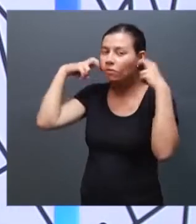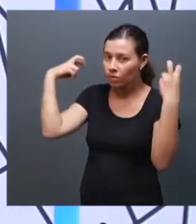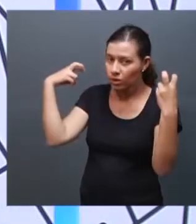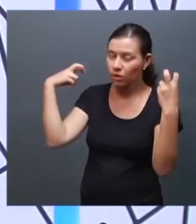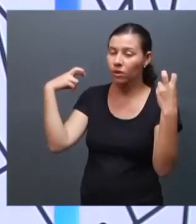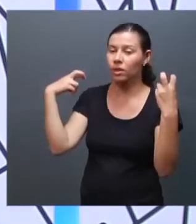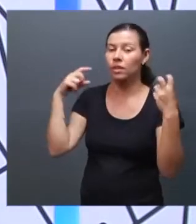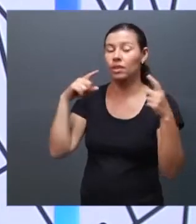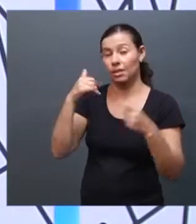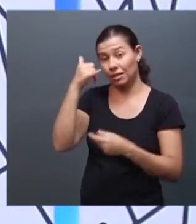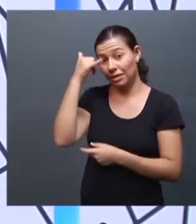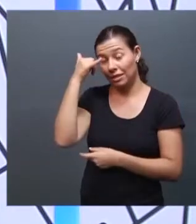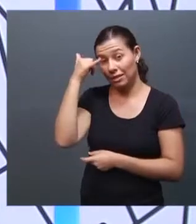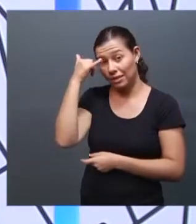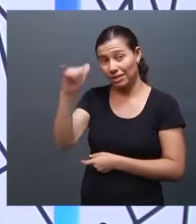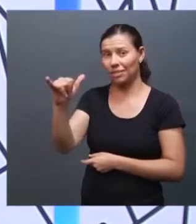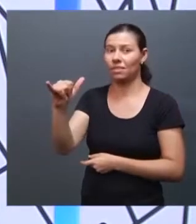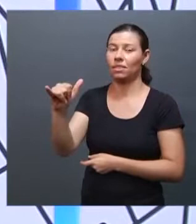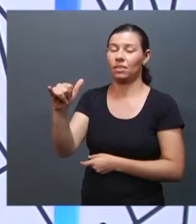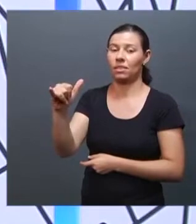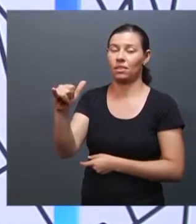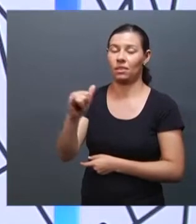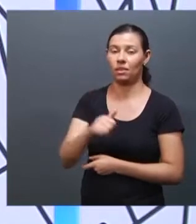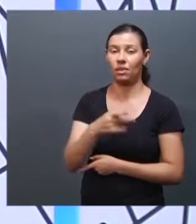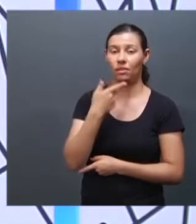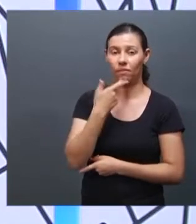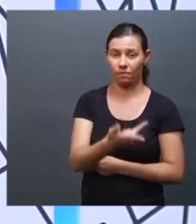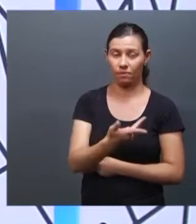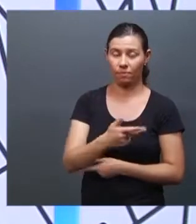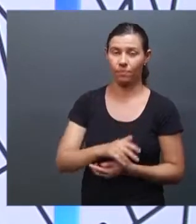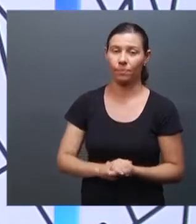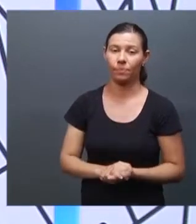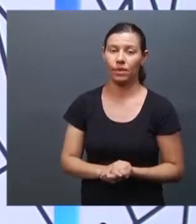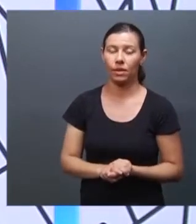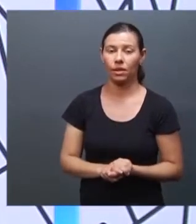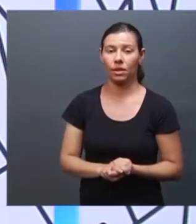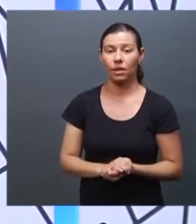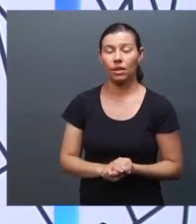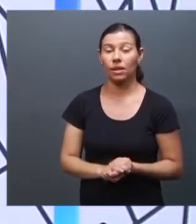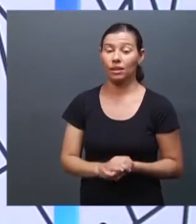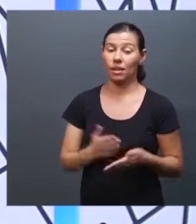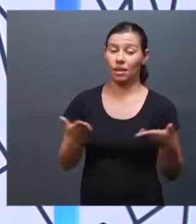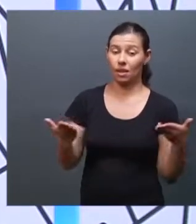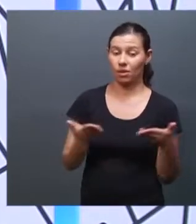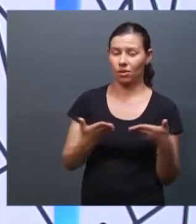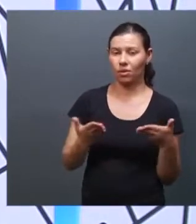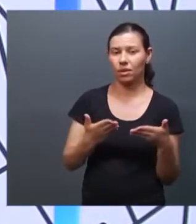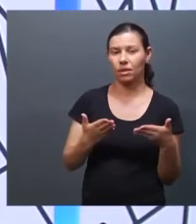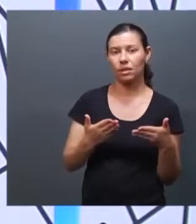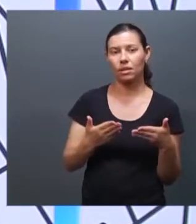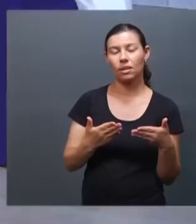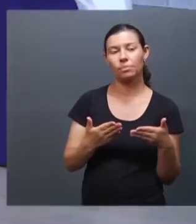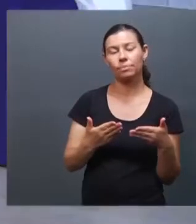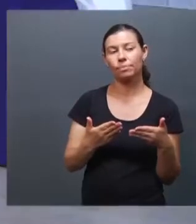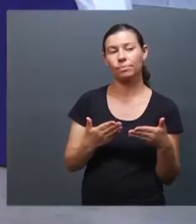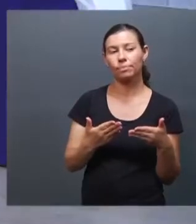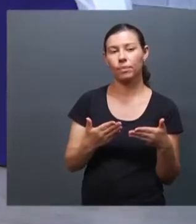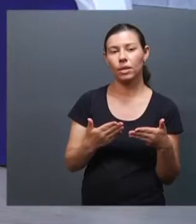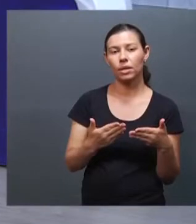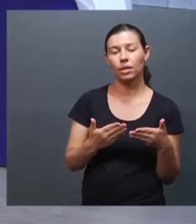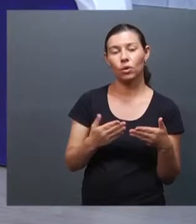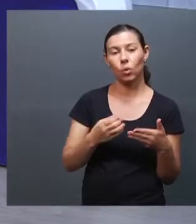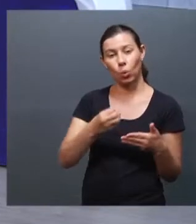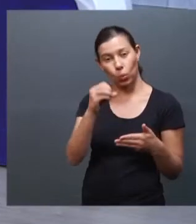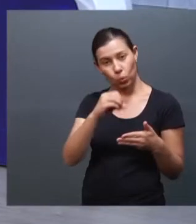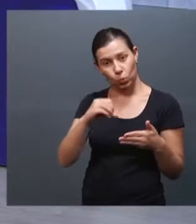população LGBT. E, principalmente, após o período de eleição. O que é após o período de eleição? A